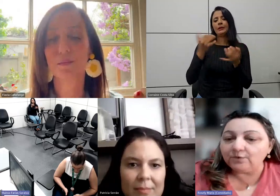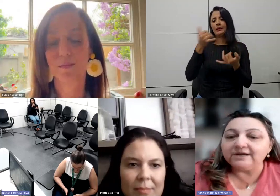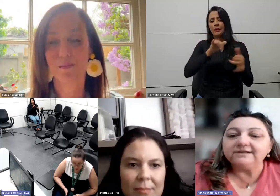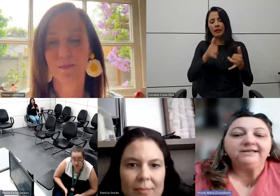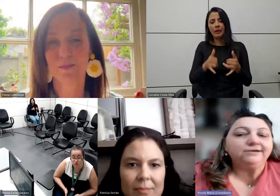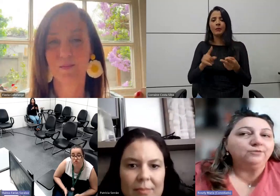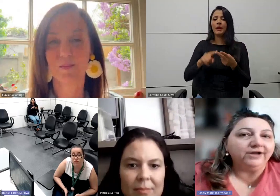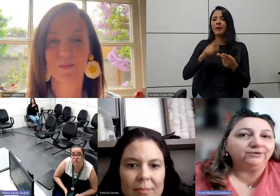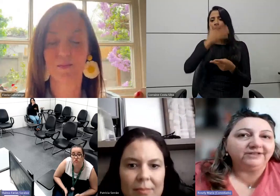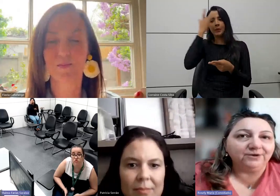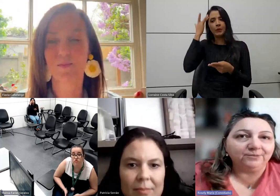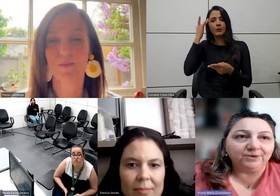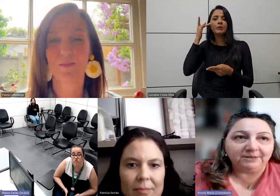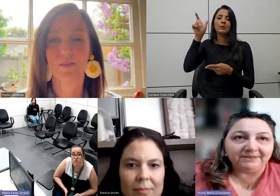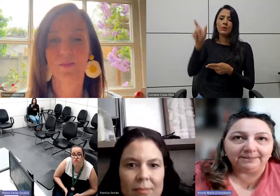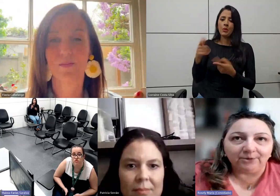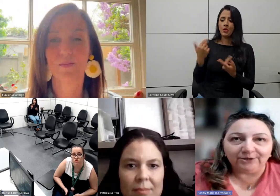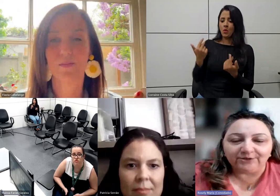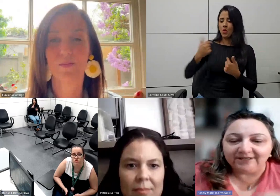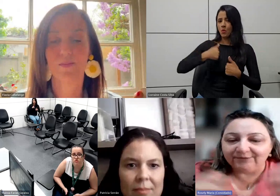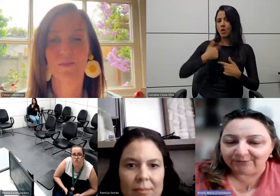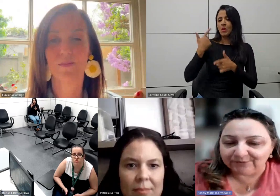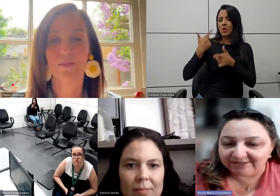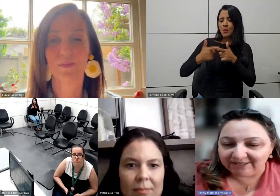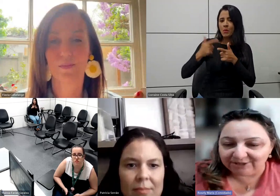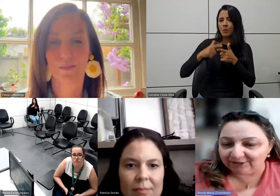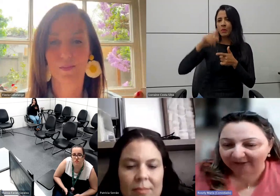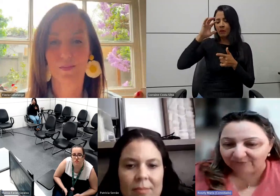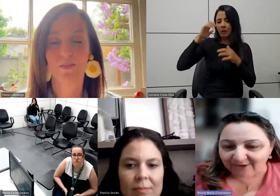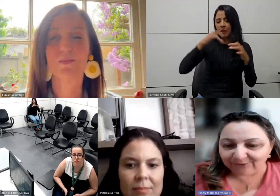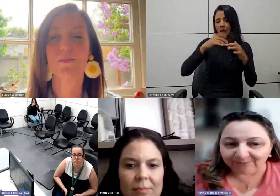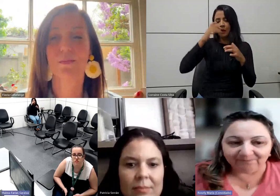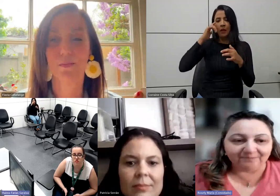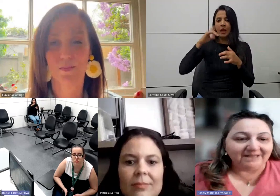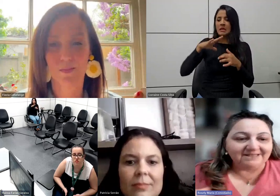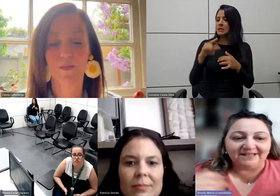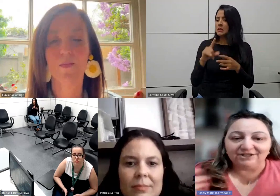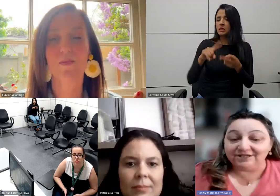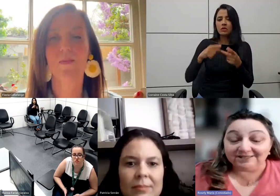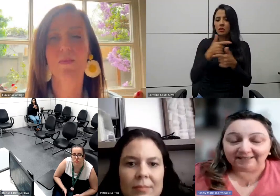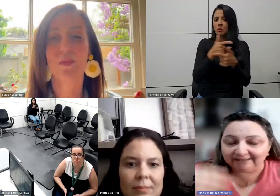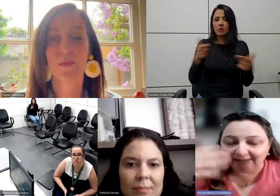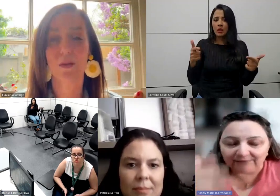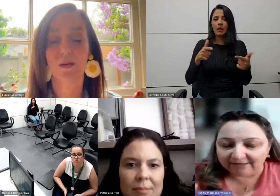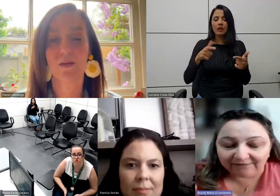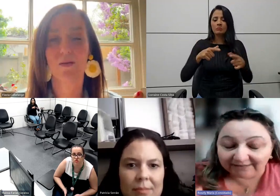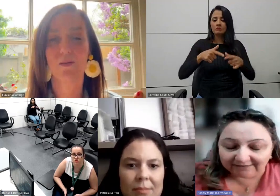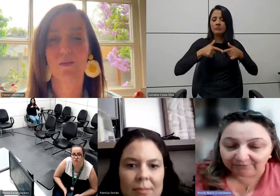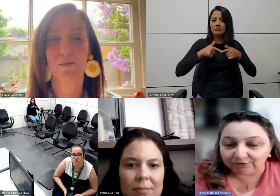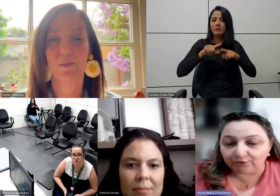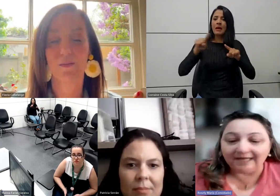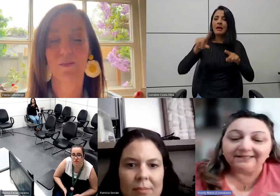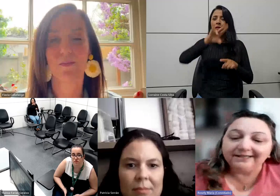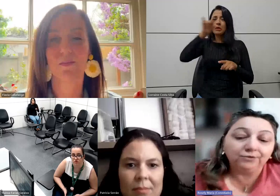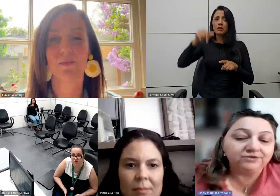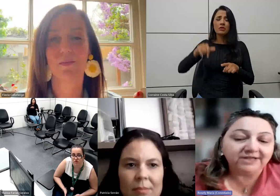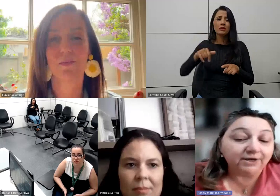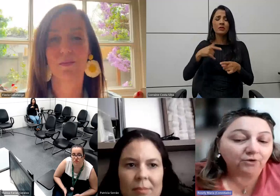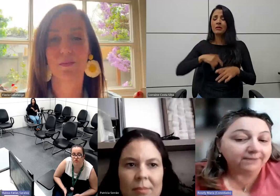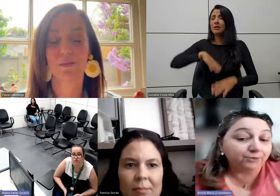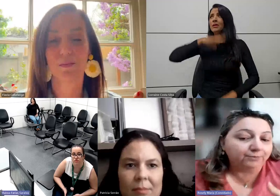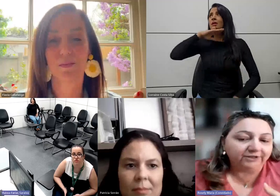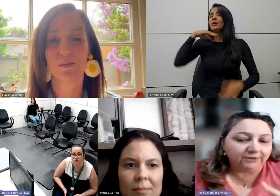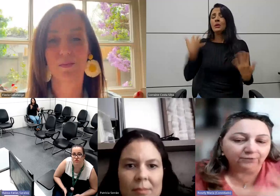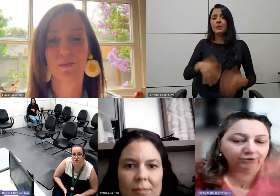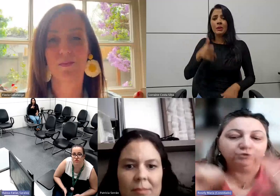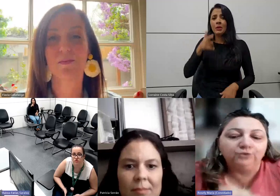pessoa que, como eu, tem um problema metabólico que não tem um SID, não tem um laudo, mas que tem dias que está tão estafada e tão esgotada que não